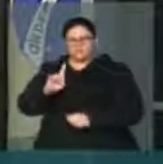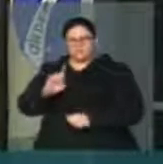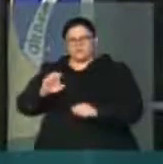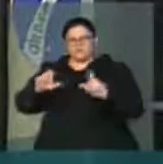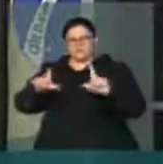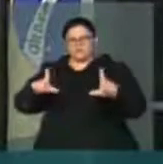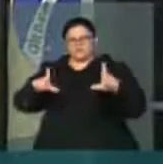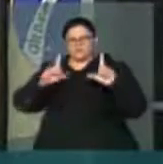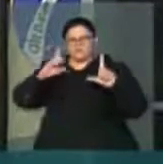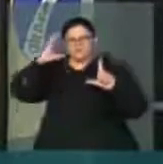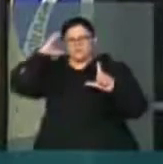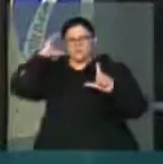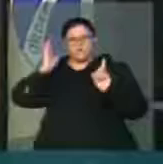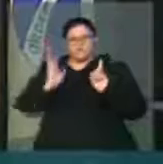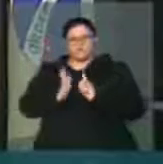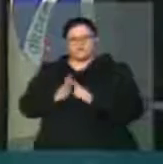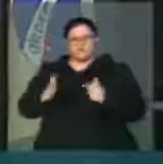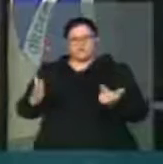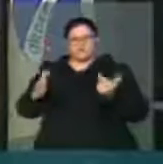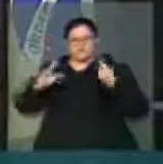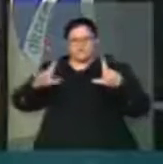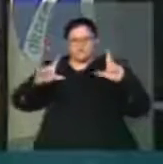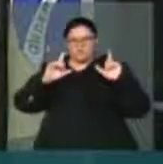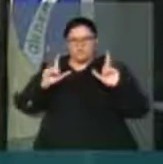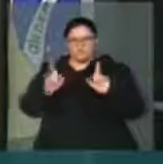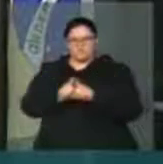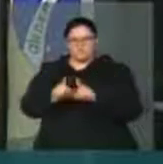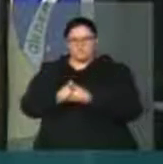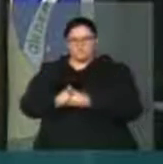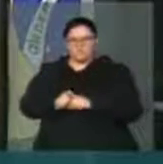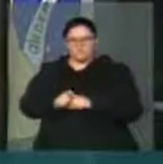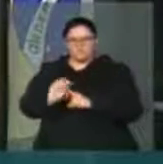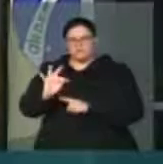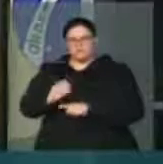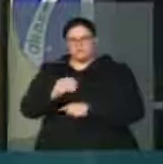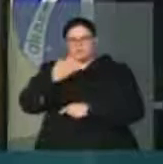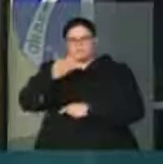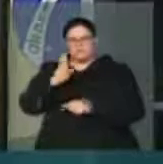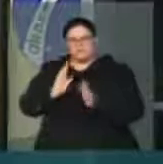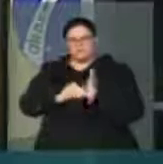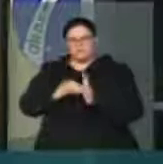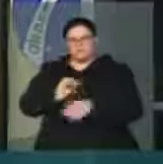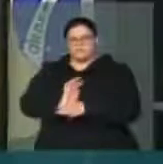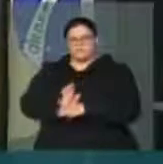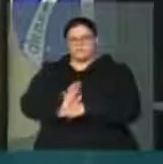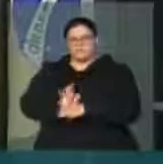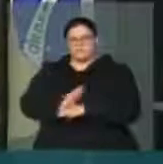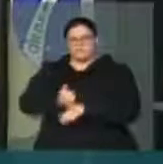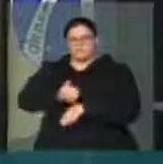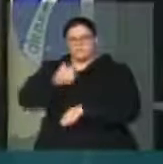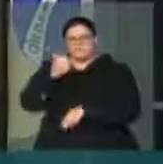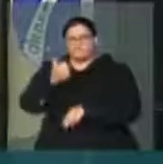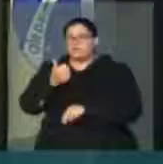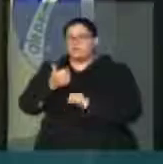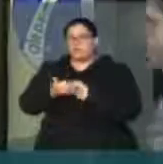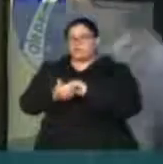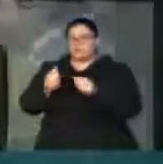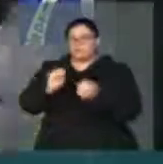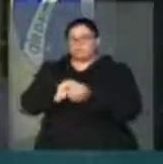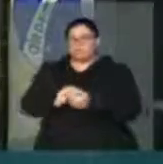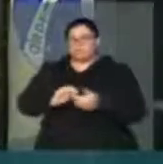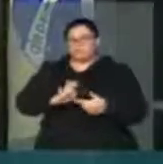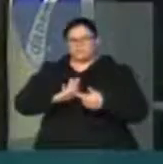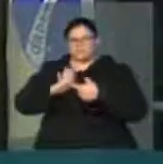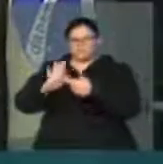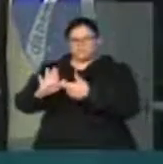jornal, e no conjunto desta obra, até a produção de filmes da melhor qualidade, levando o nome do país a todos